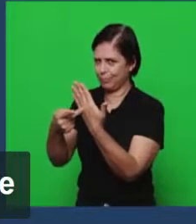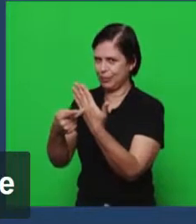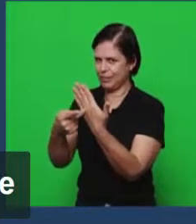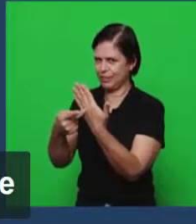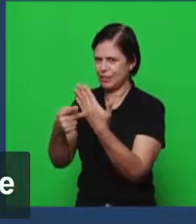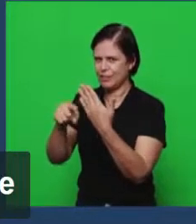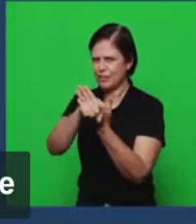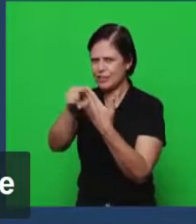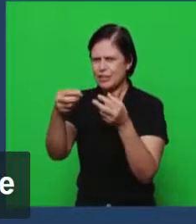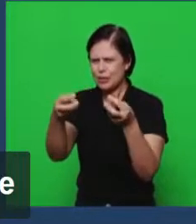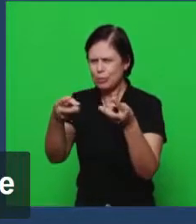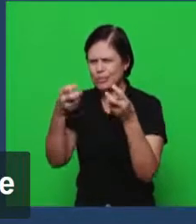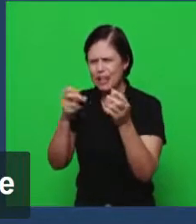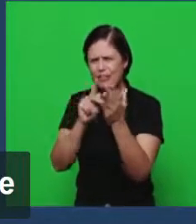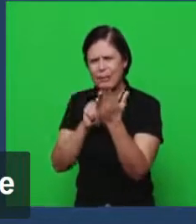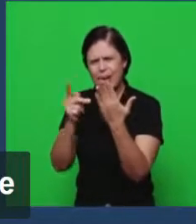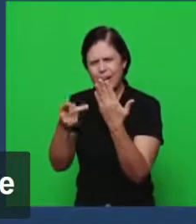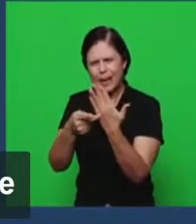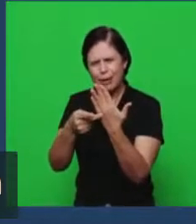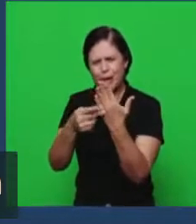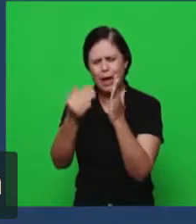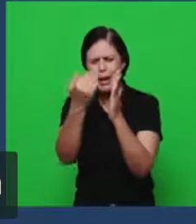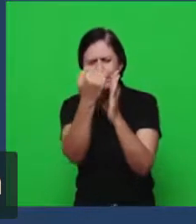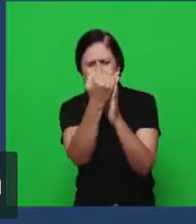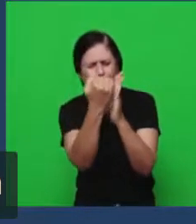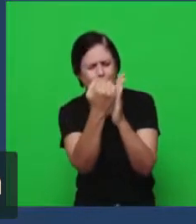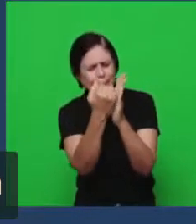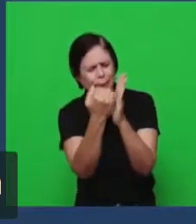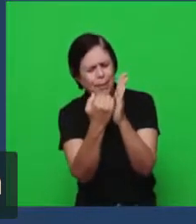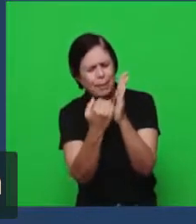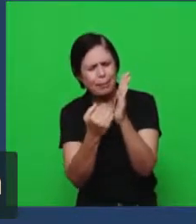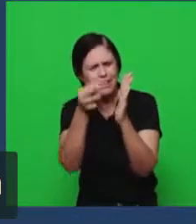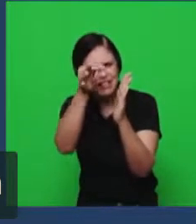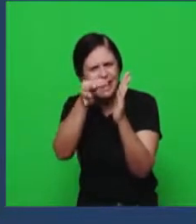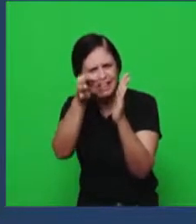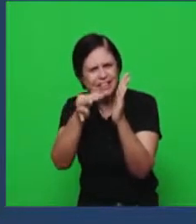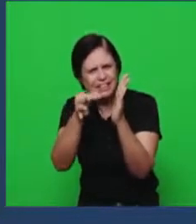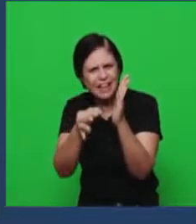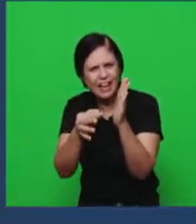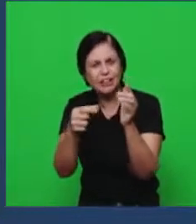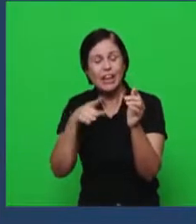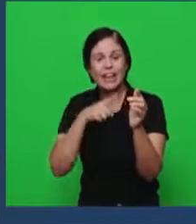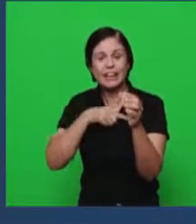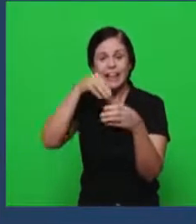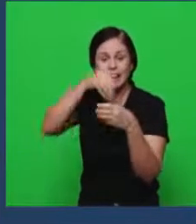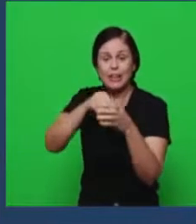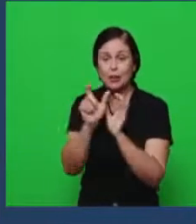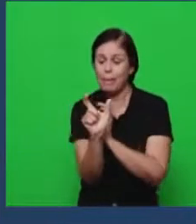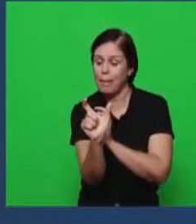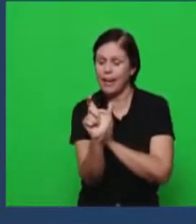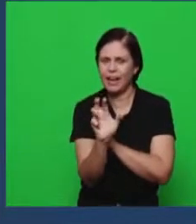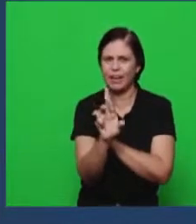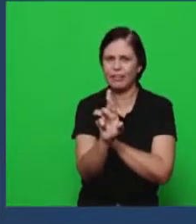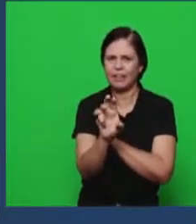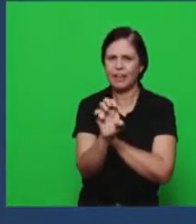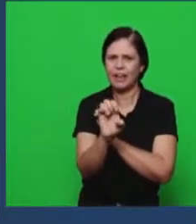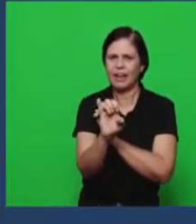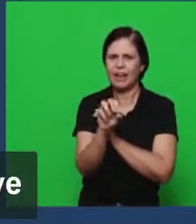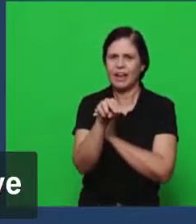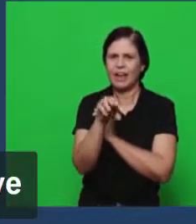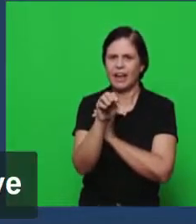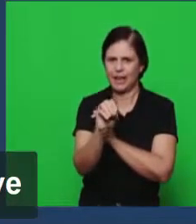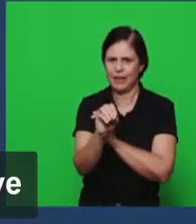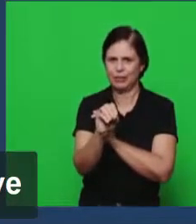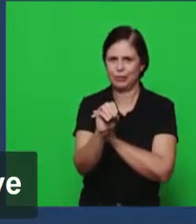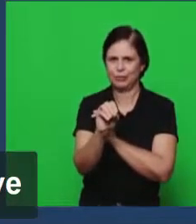isso os irmãos vão sempre observar em cada parábola está a expressão o reino dos céus é semelhante o reino dos céus é semelhante